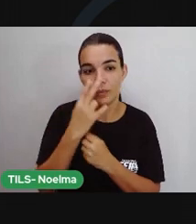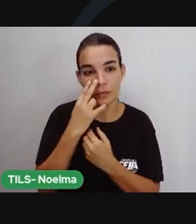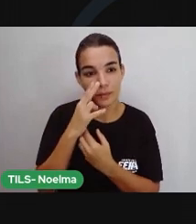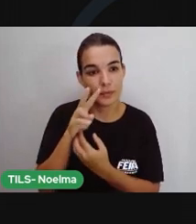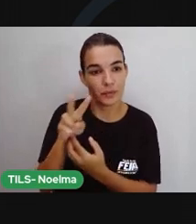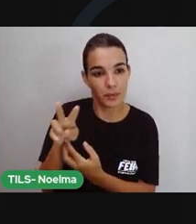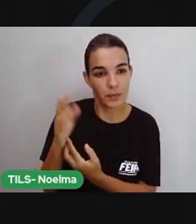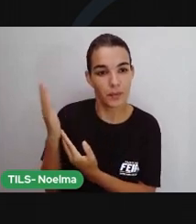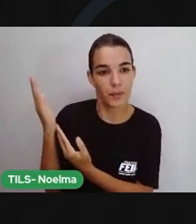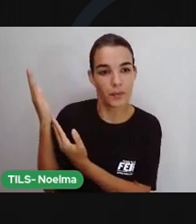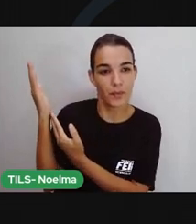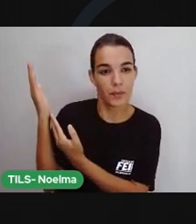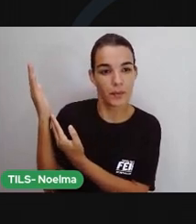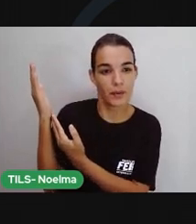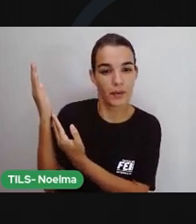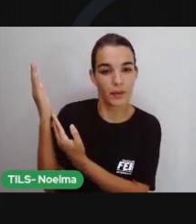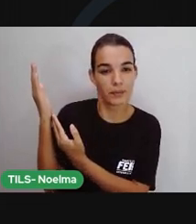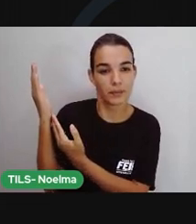Científico.